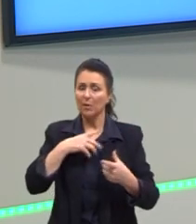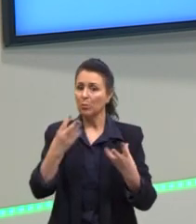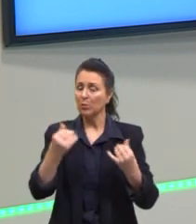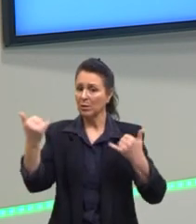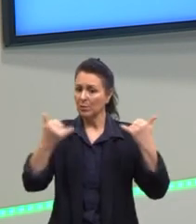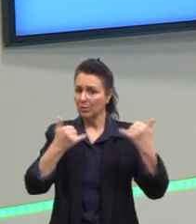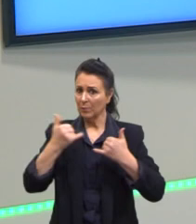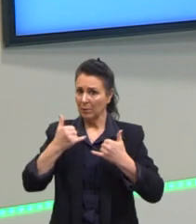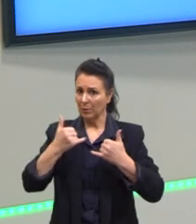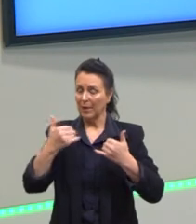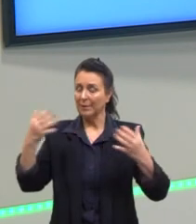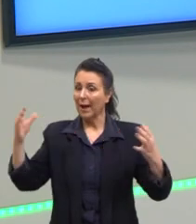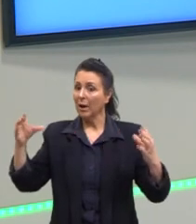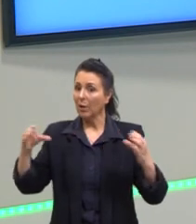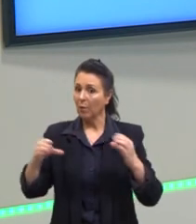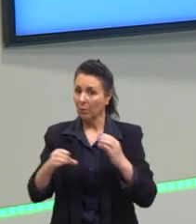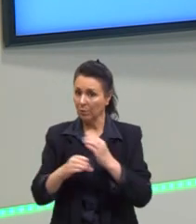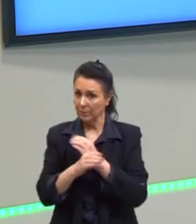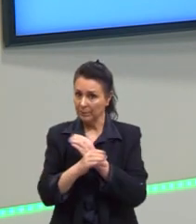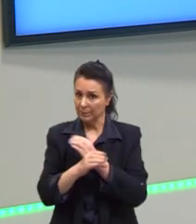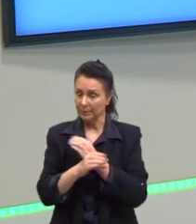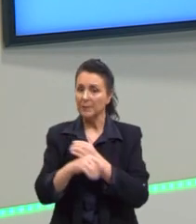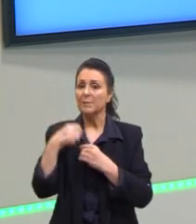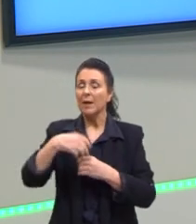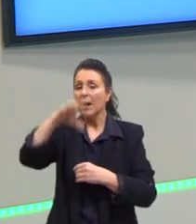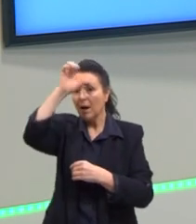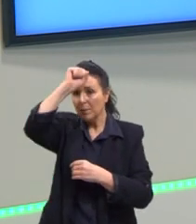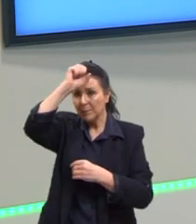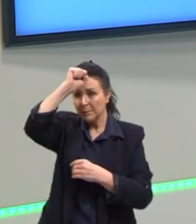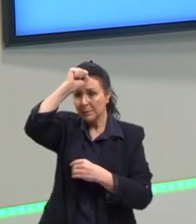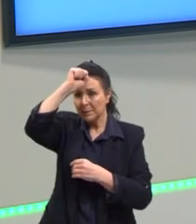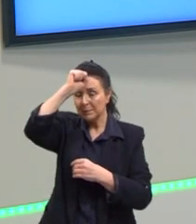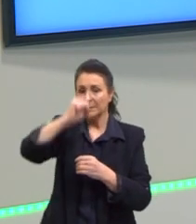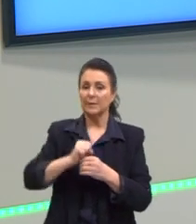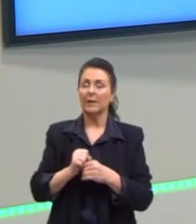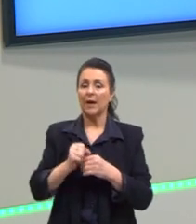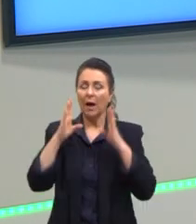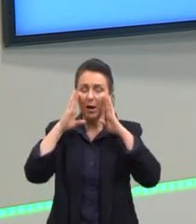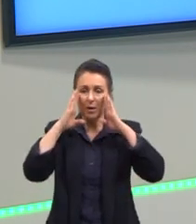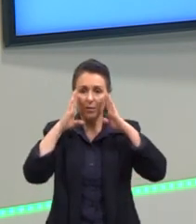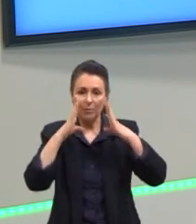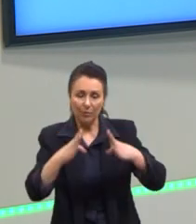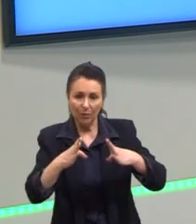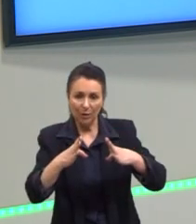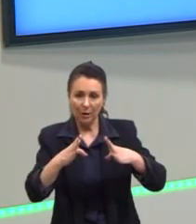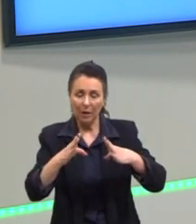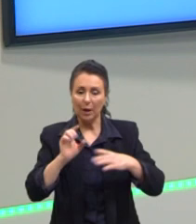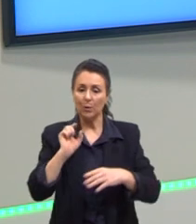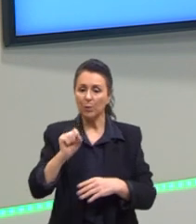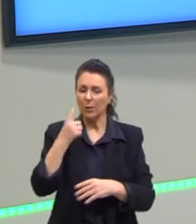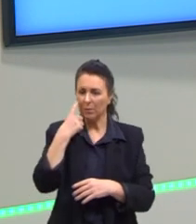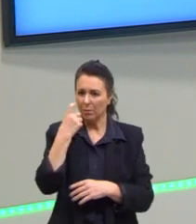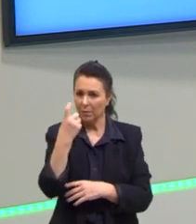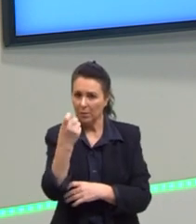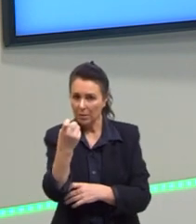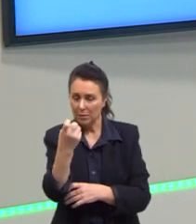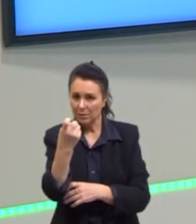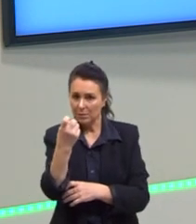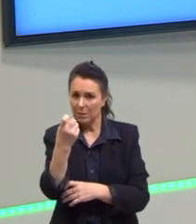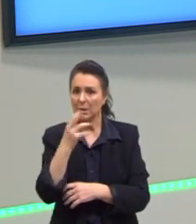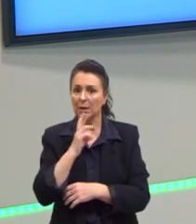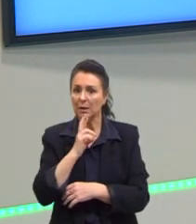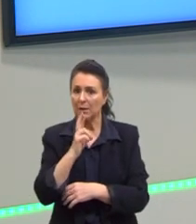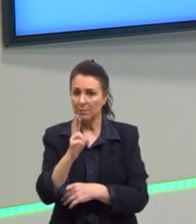completa. Então, nós temos que aprender a focar na parte que realmente vai interessar lá na